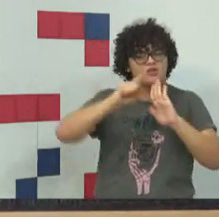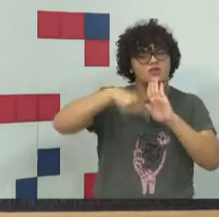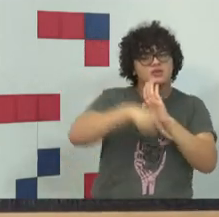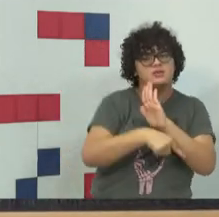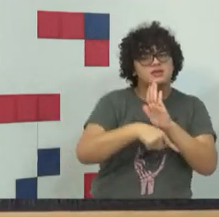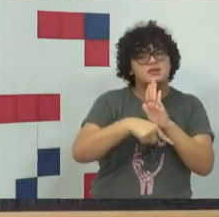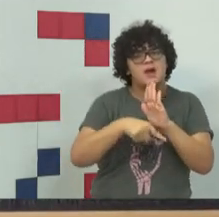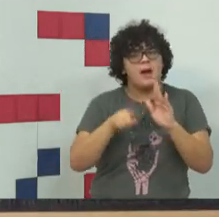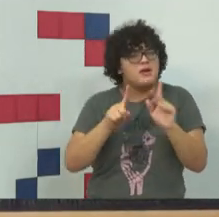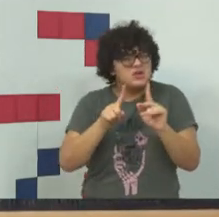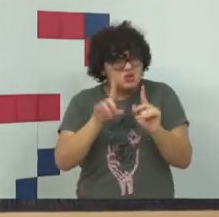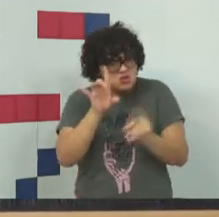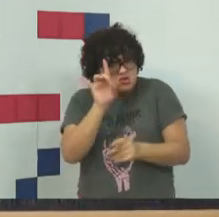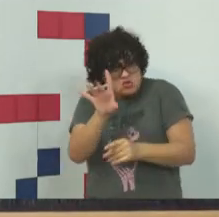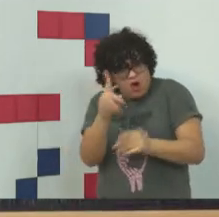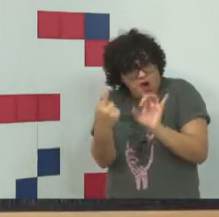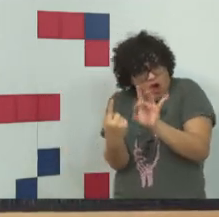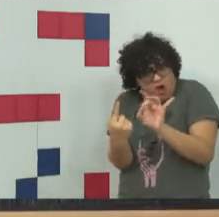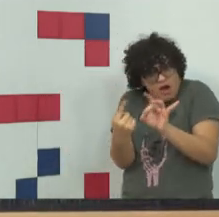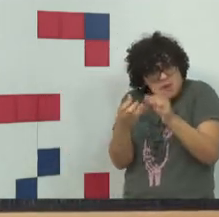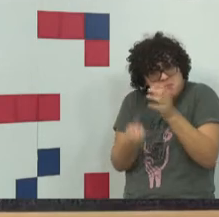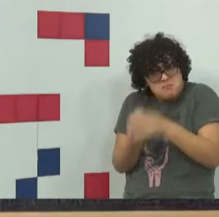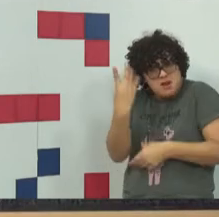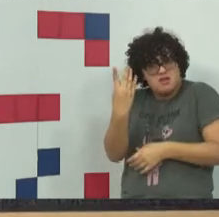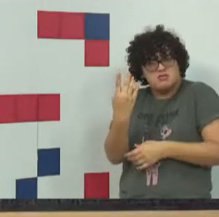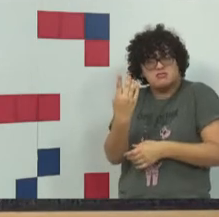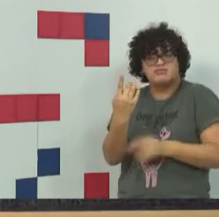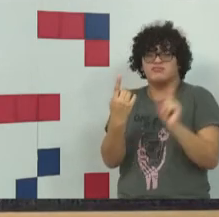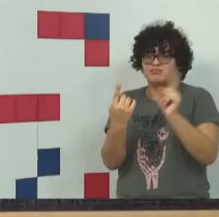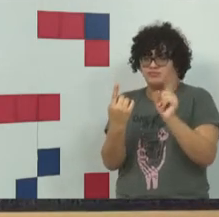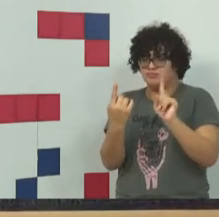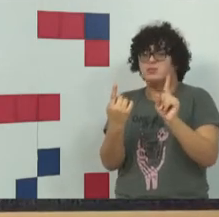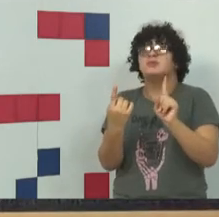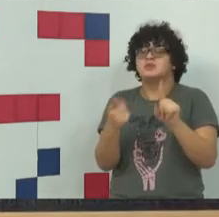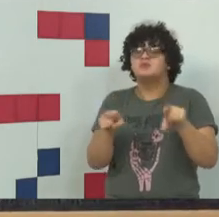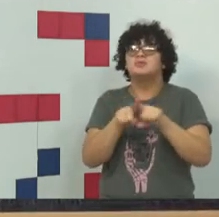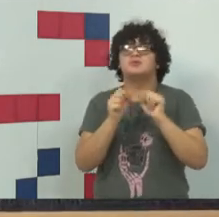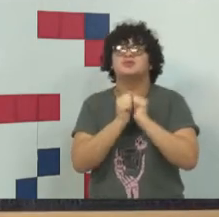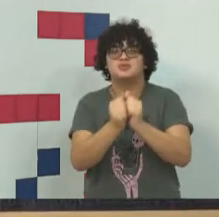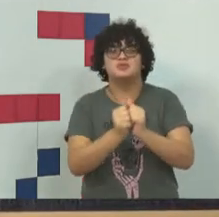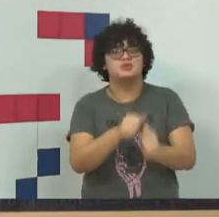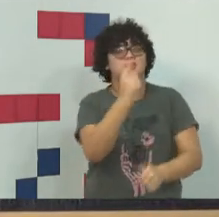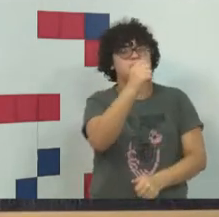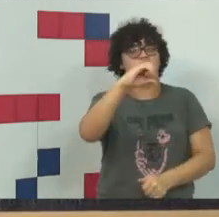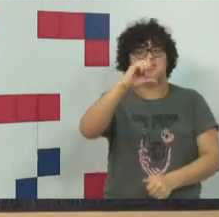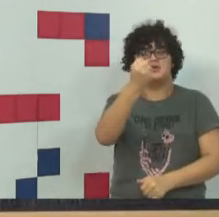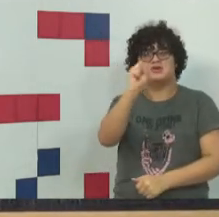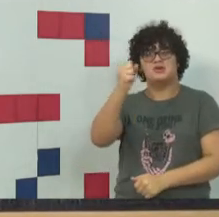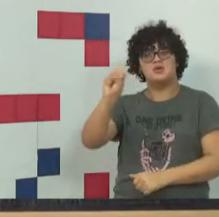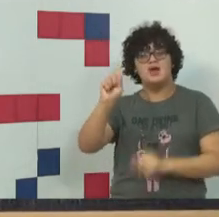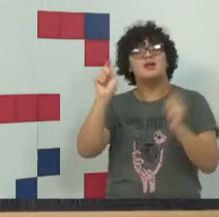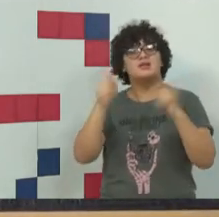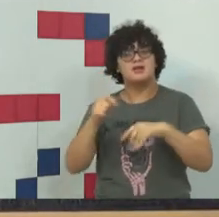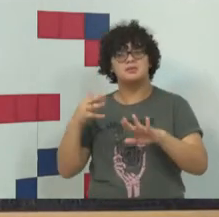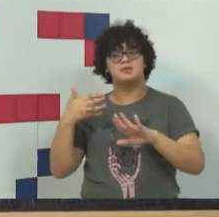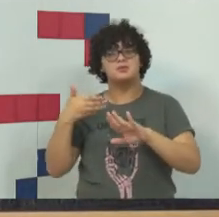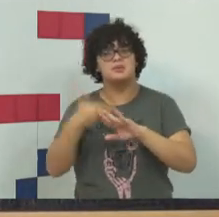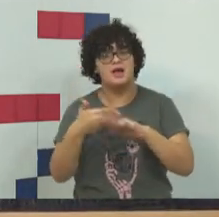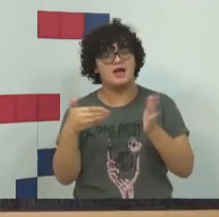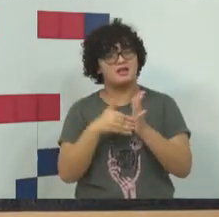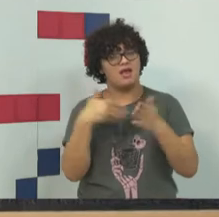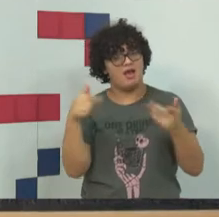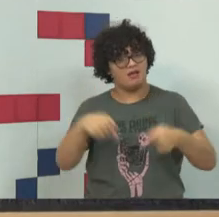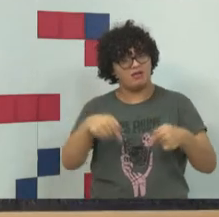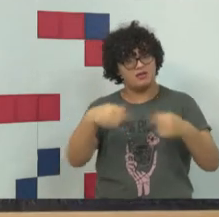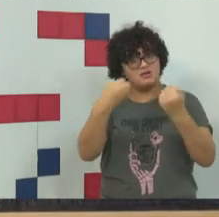eles não nasceram na Constituição de 88. Eles percorreram um longo caminho até chegar aqui em 88,